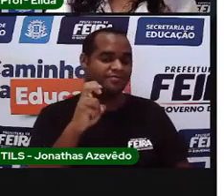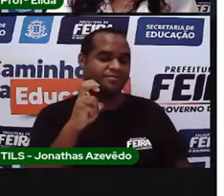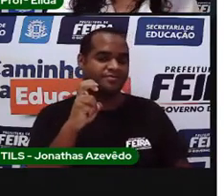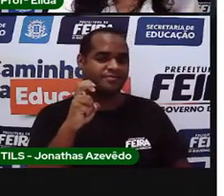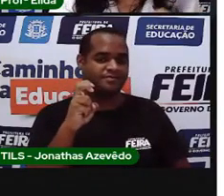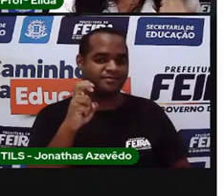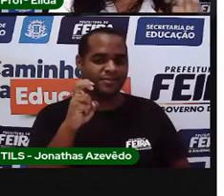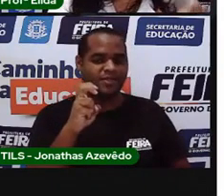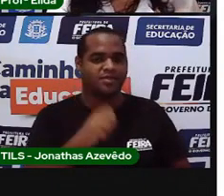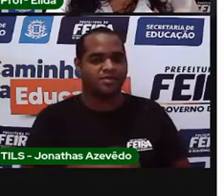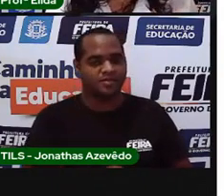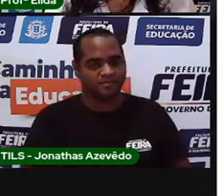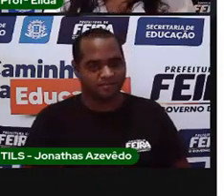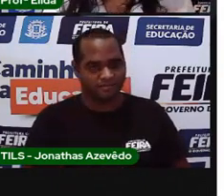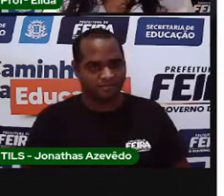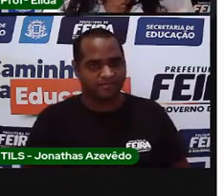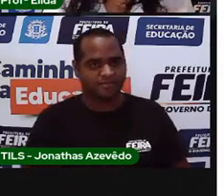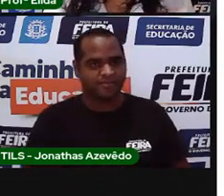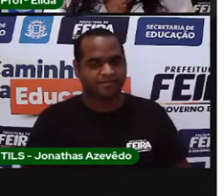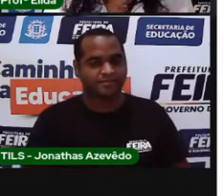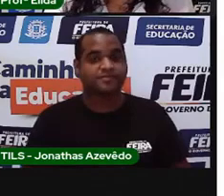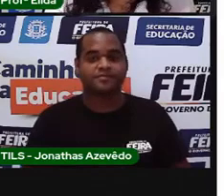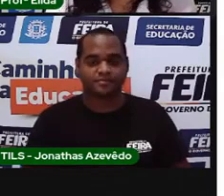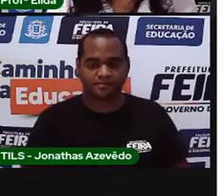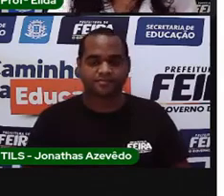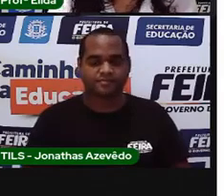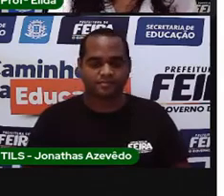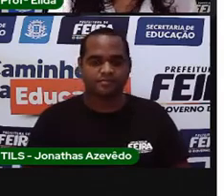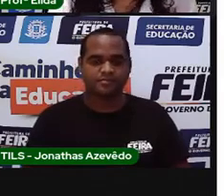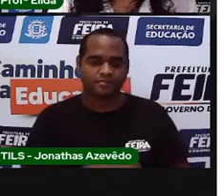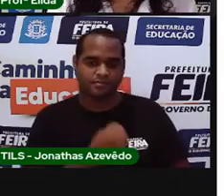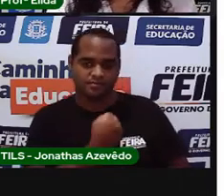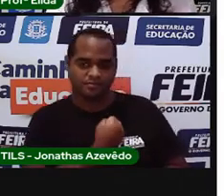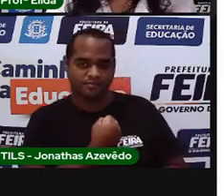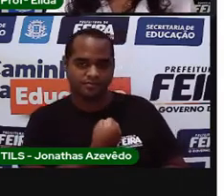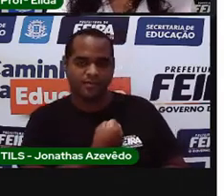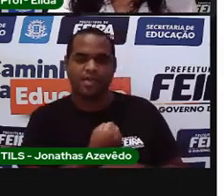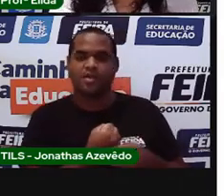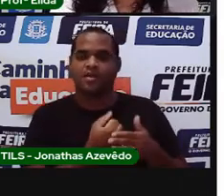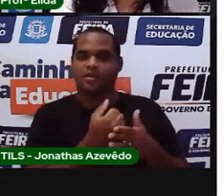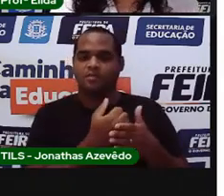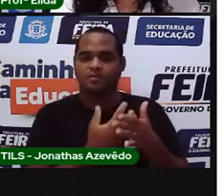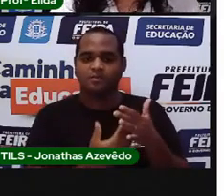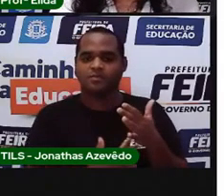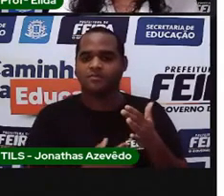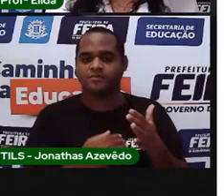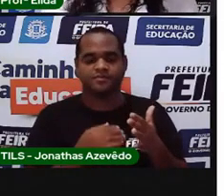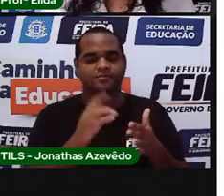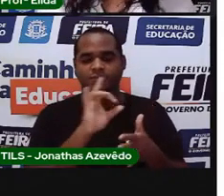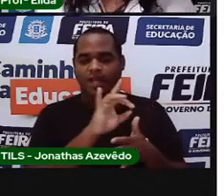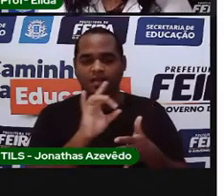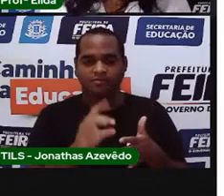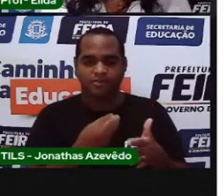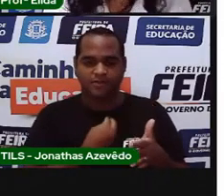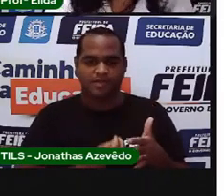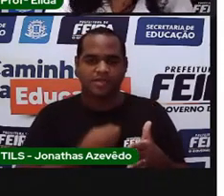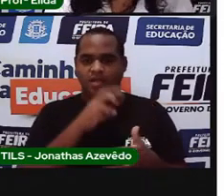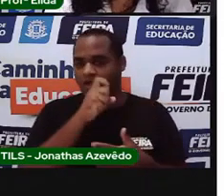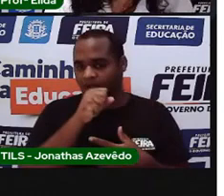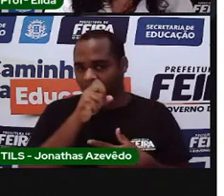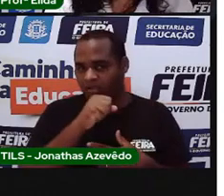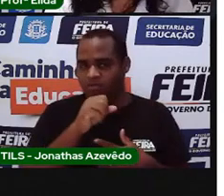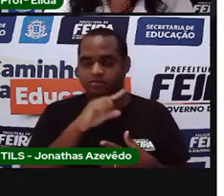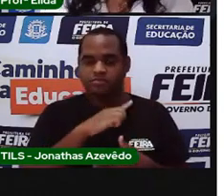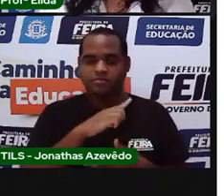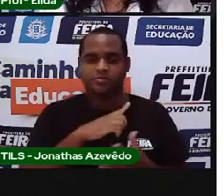cinco. O número cardinal que me mostra quantas laranjas tem é o número